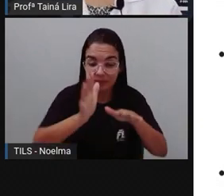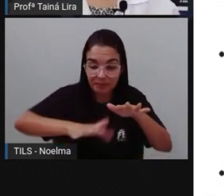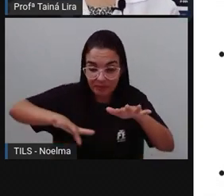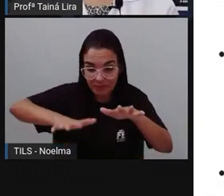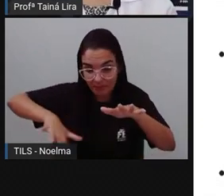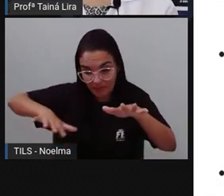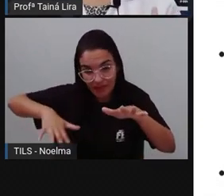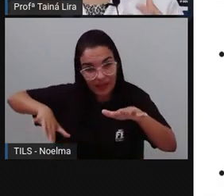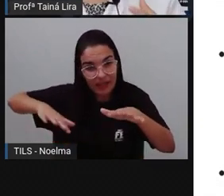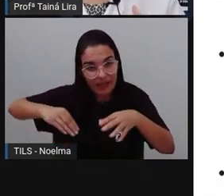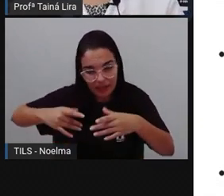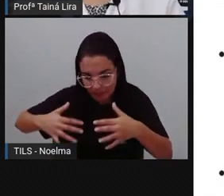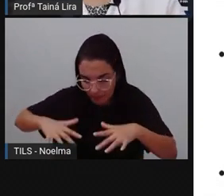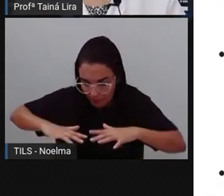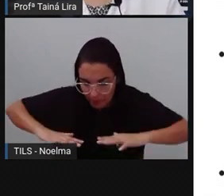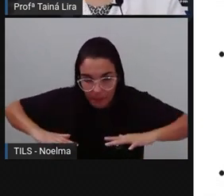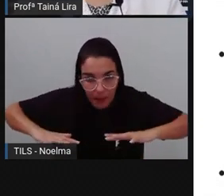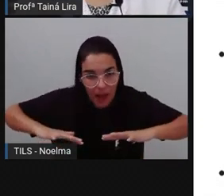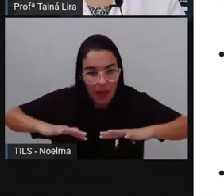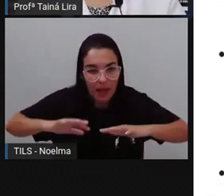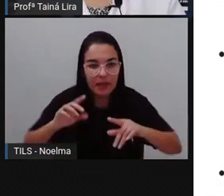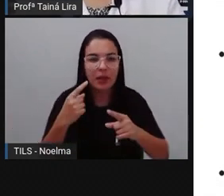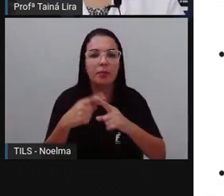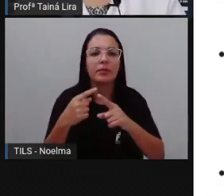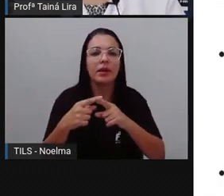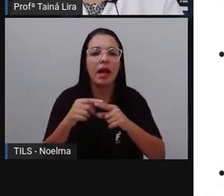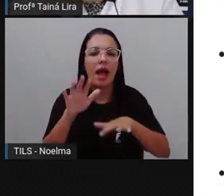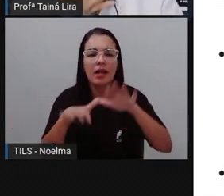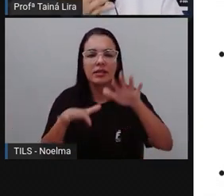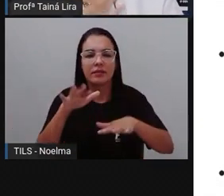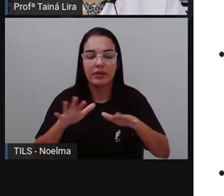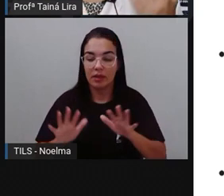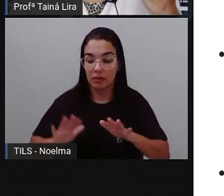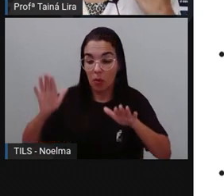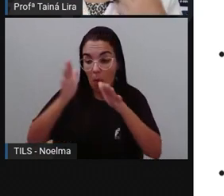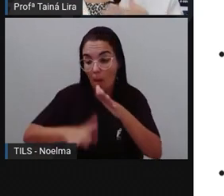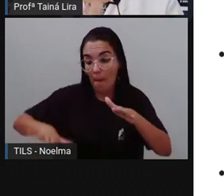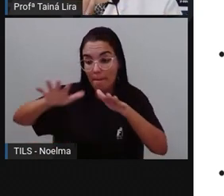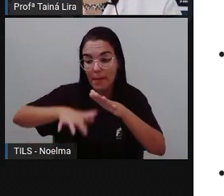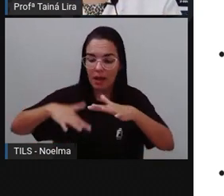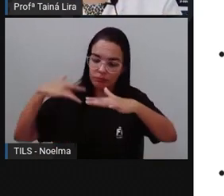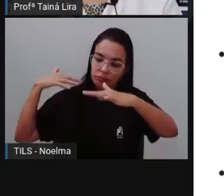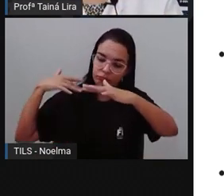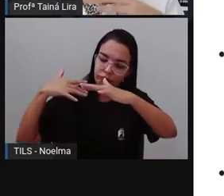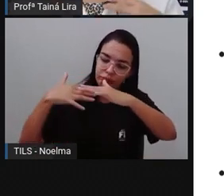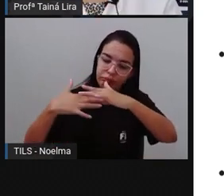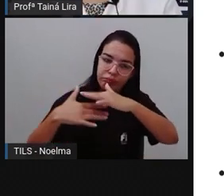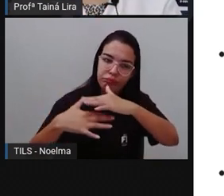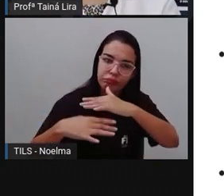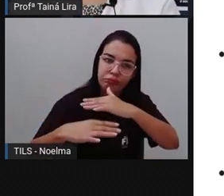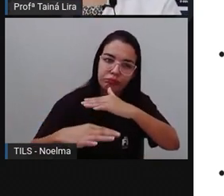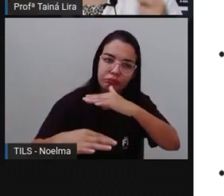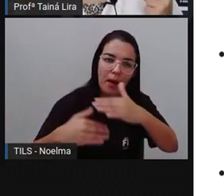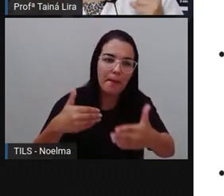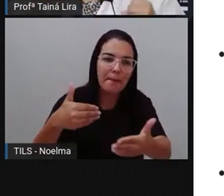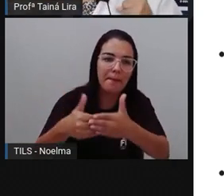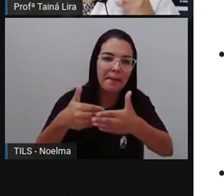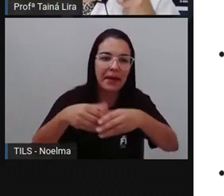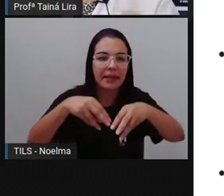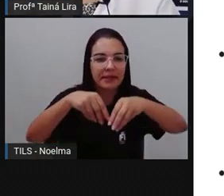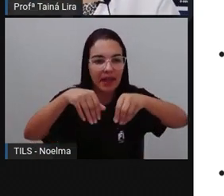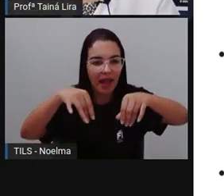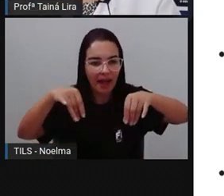Na beirinha da praia, Porque geralmente a própria maré Traz, né? Essas algas para a beira da praia,